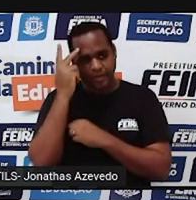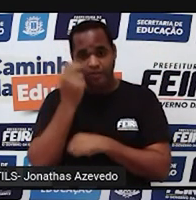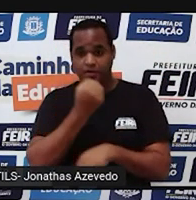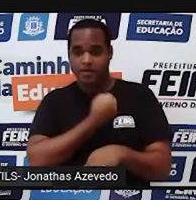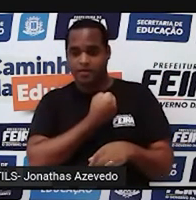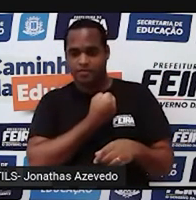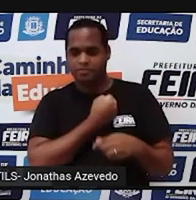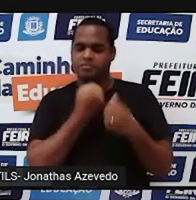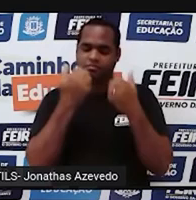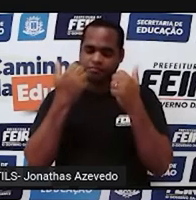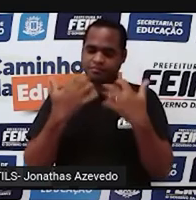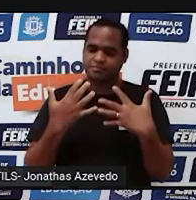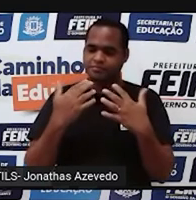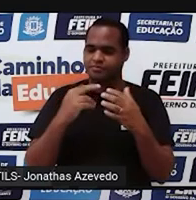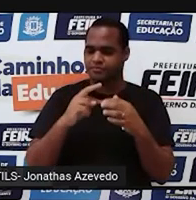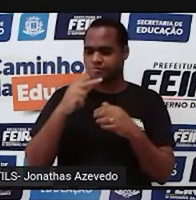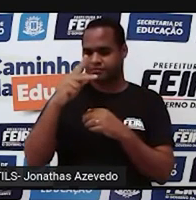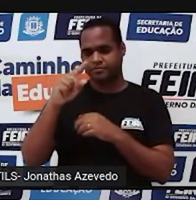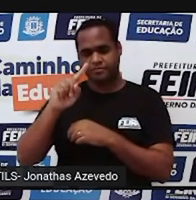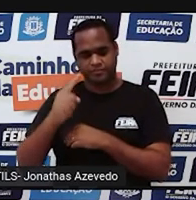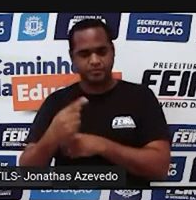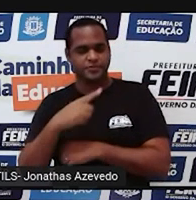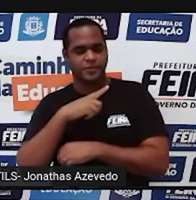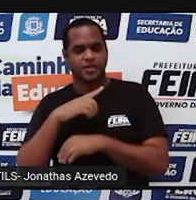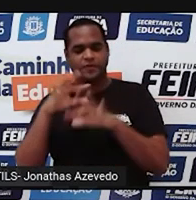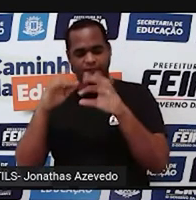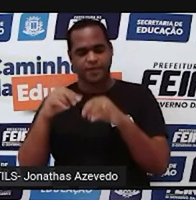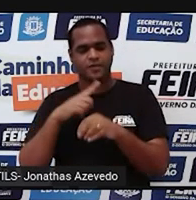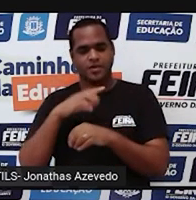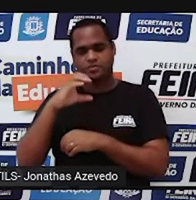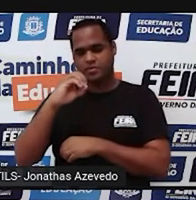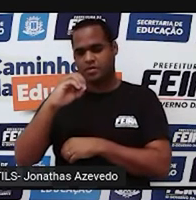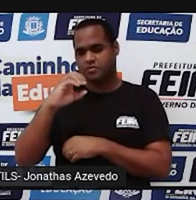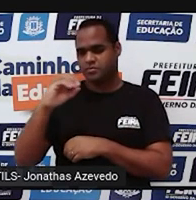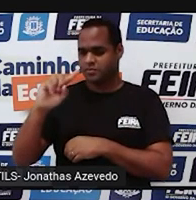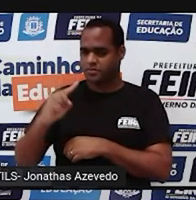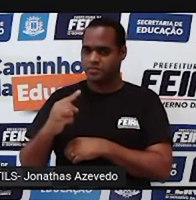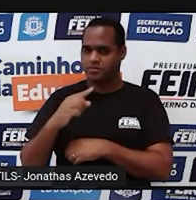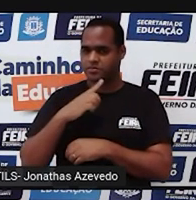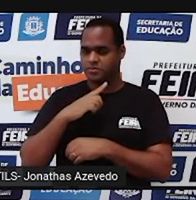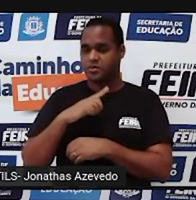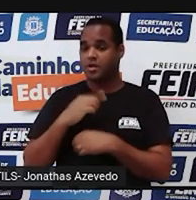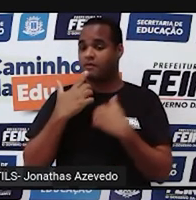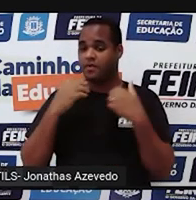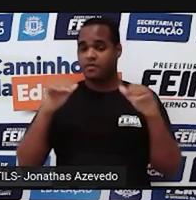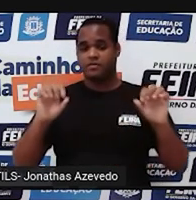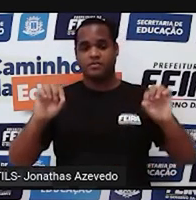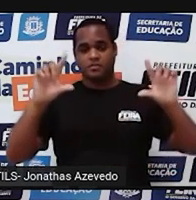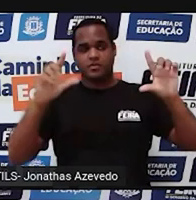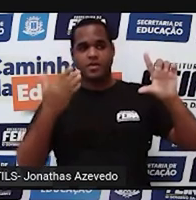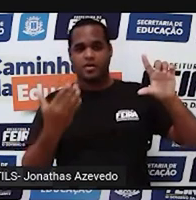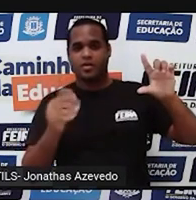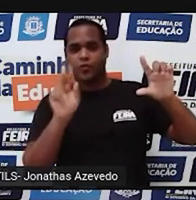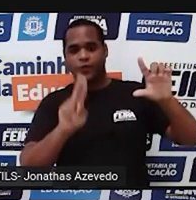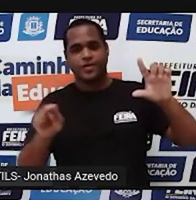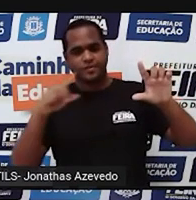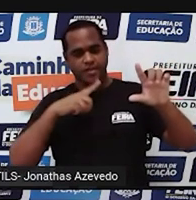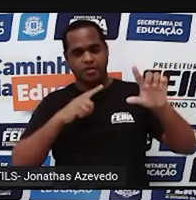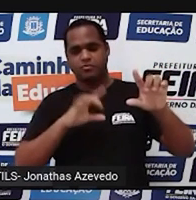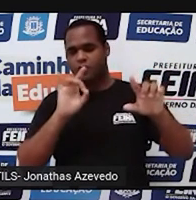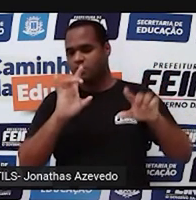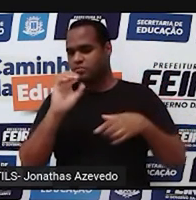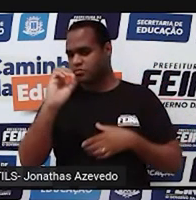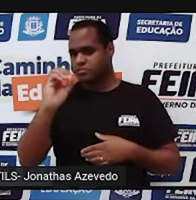A gente acrescenta vírgula no final e completa com zeros. Ali na tela está usando apenas um algarismo zero.